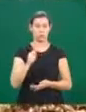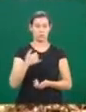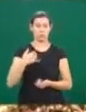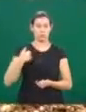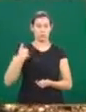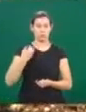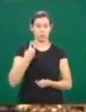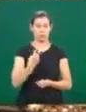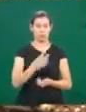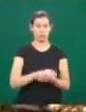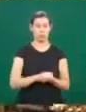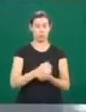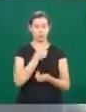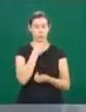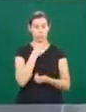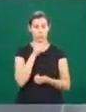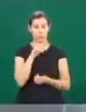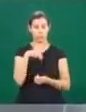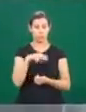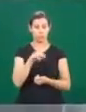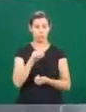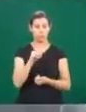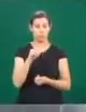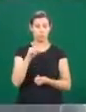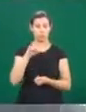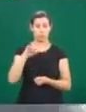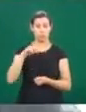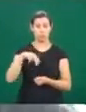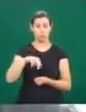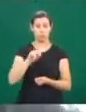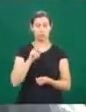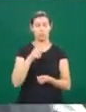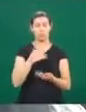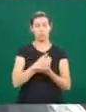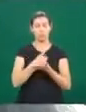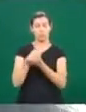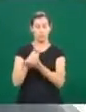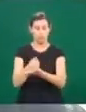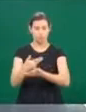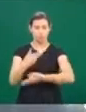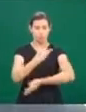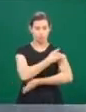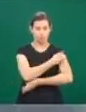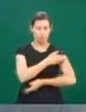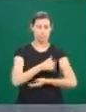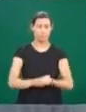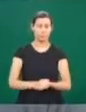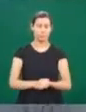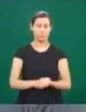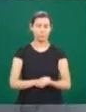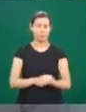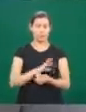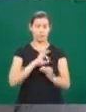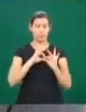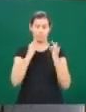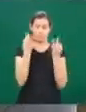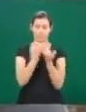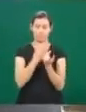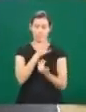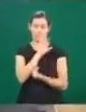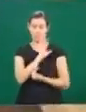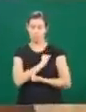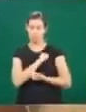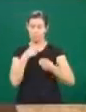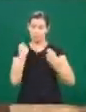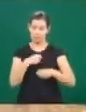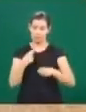Tietê tem dois anos. Antônio levou a amiga Cor de Caramelo para receber a vacina contra a raiva. Ela